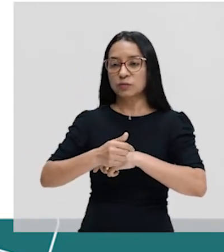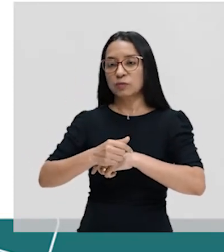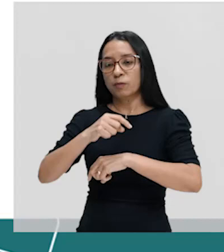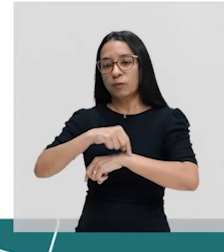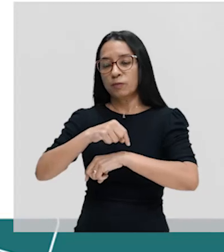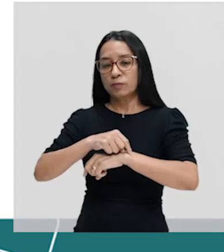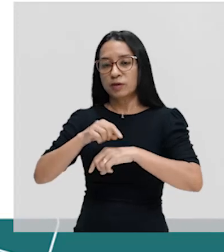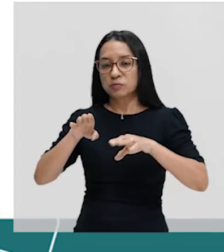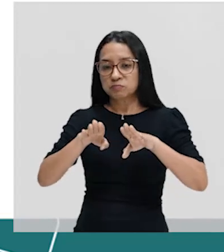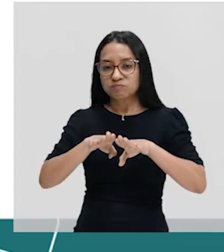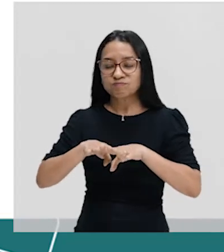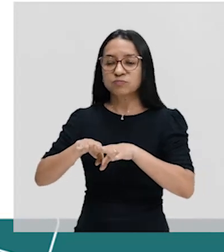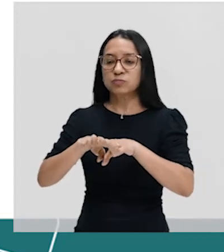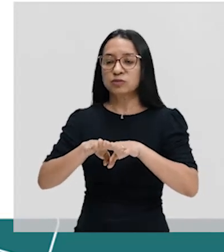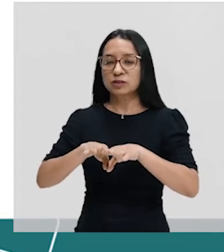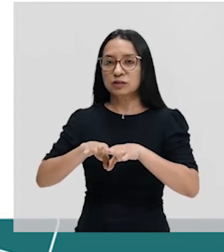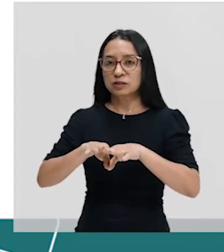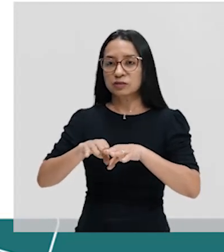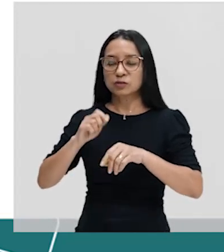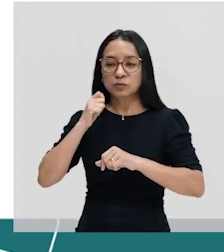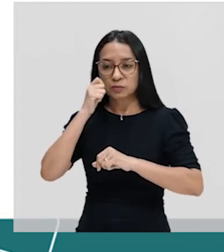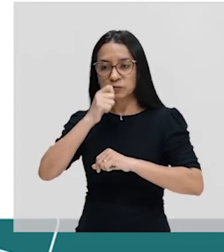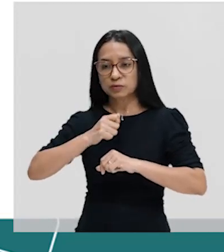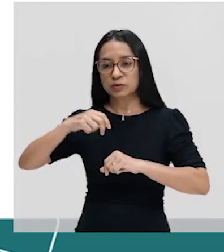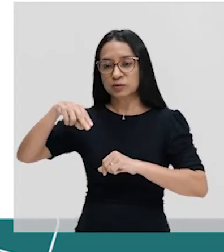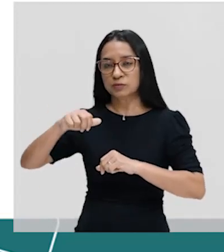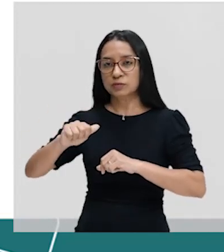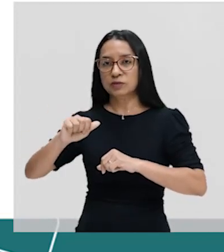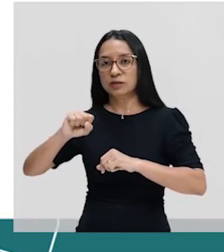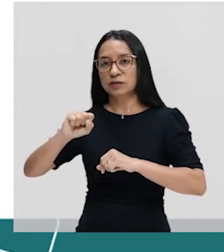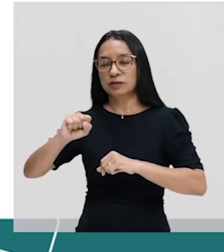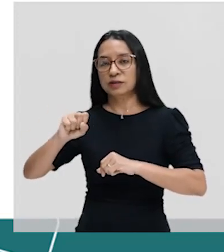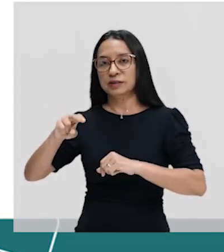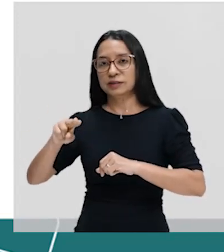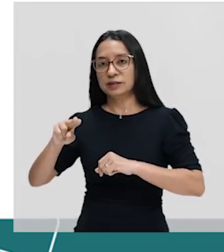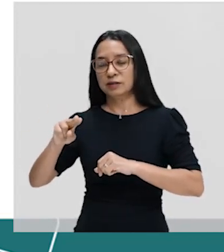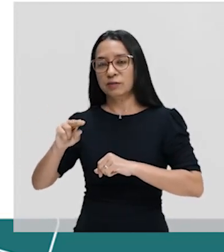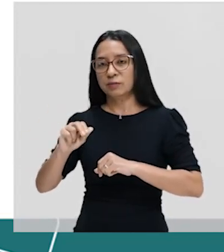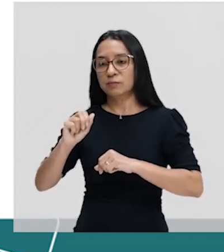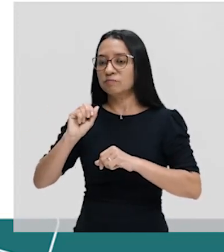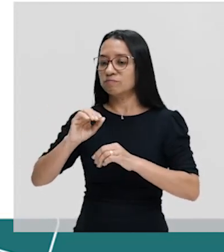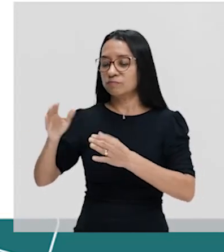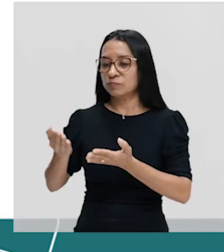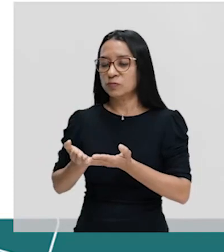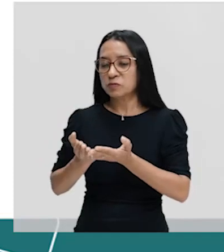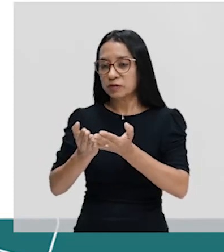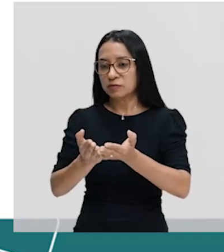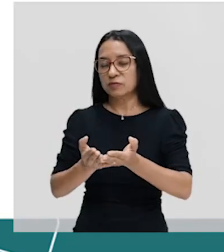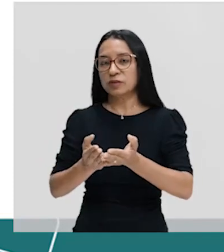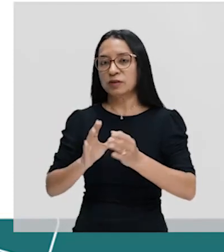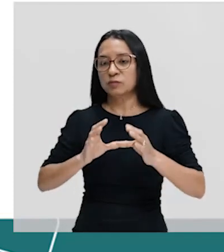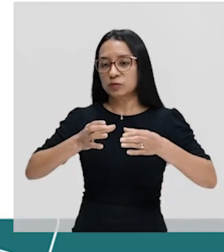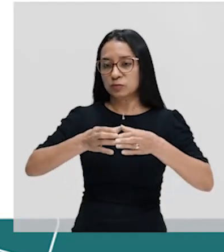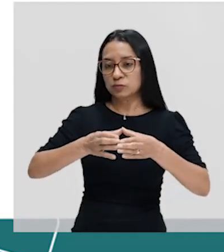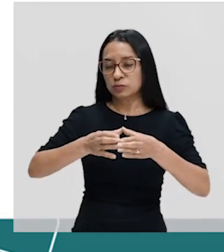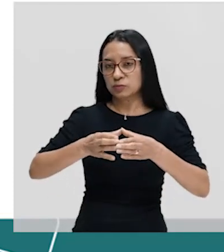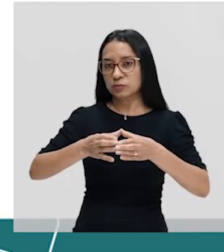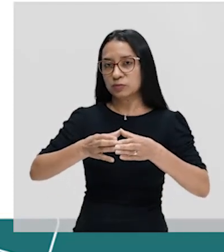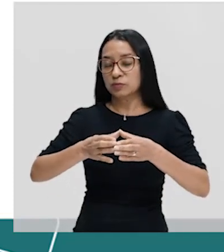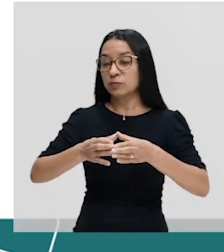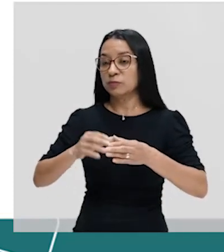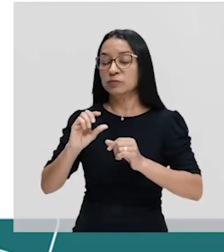da administração de Nassau, que foi enviado pela Companhia das Índias, o momento de acomodação,